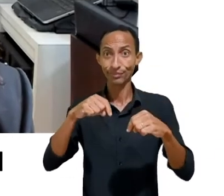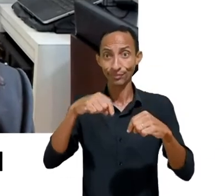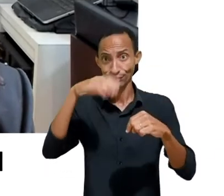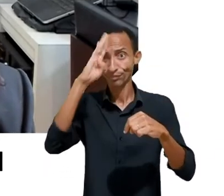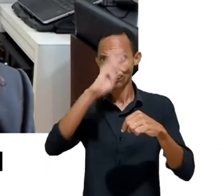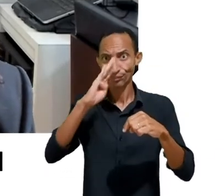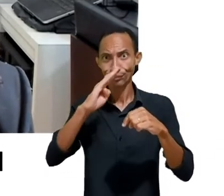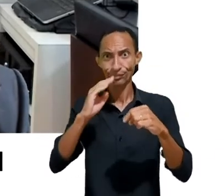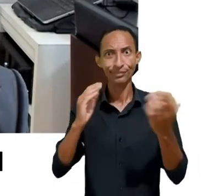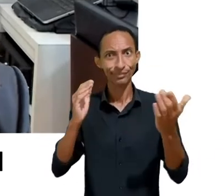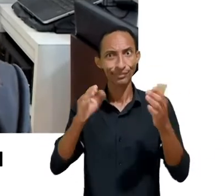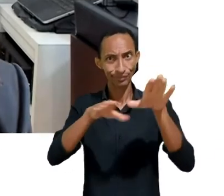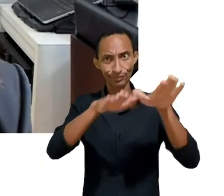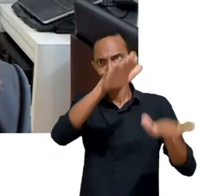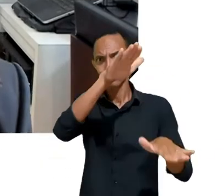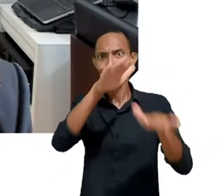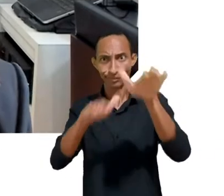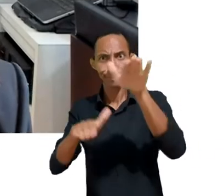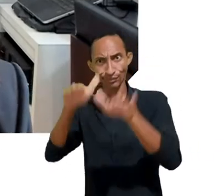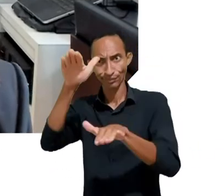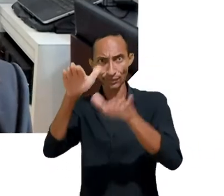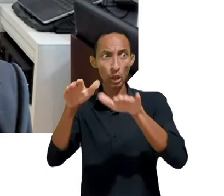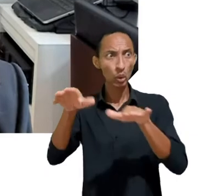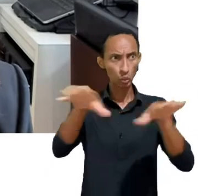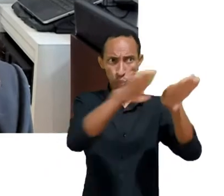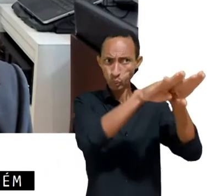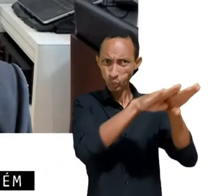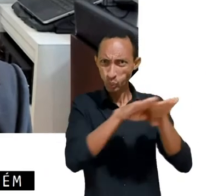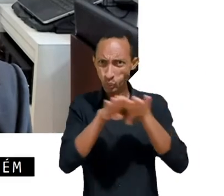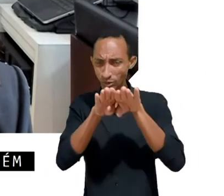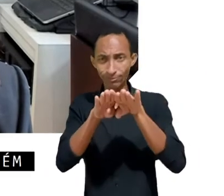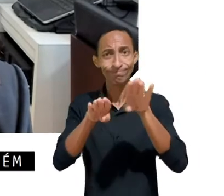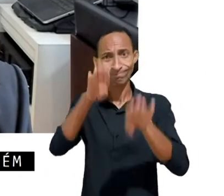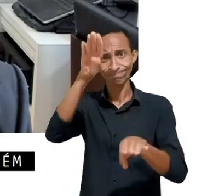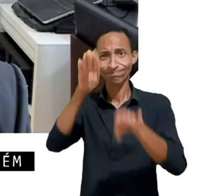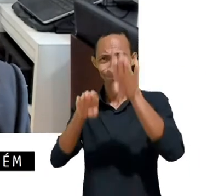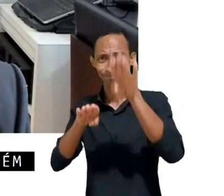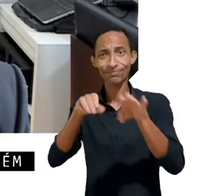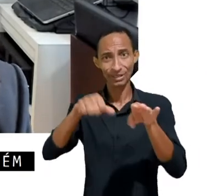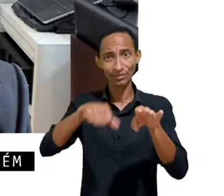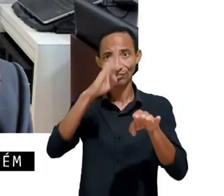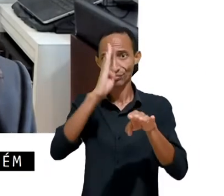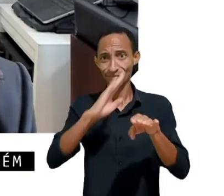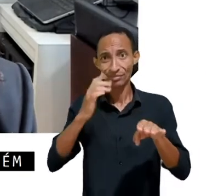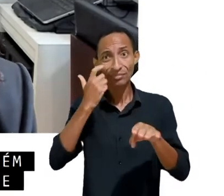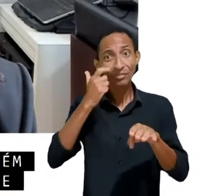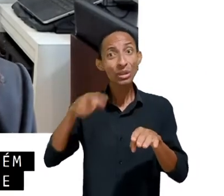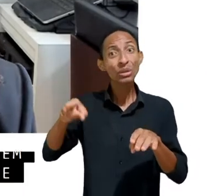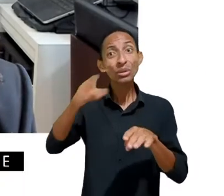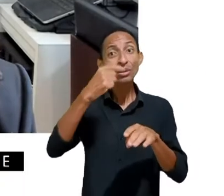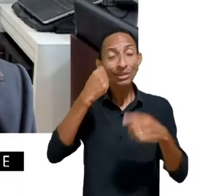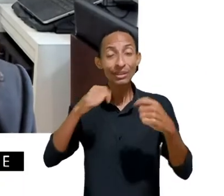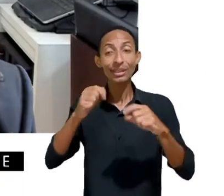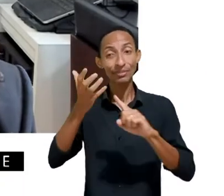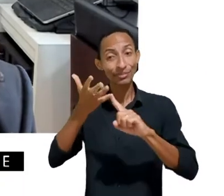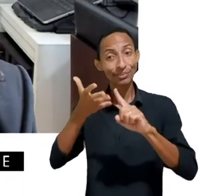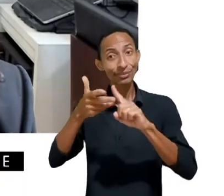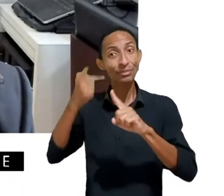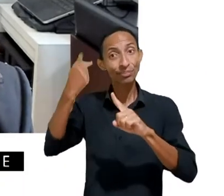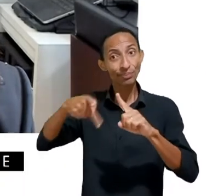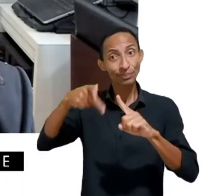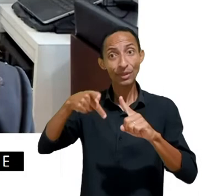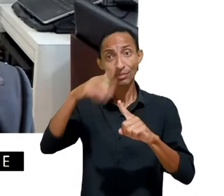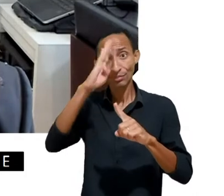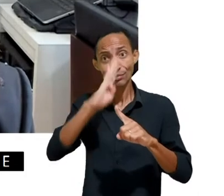também pelo professor Paulo, e a gente precisa até avaliar as nossas peculiaridades. Então, a gente tem exemplos